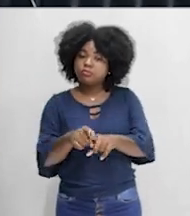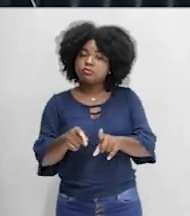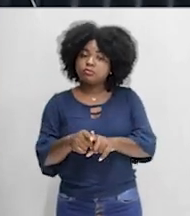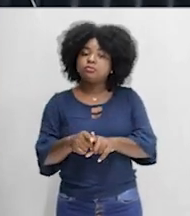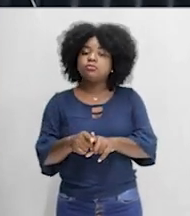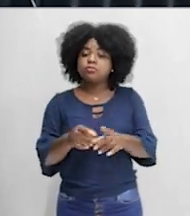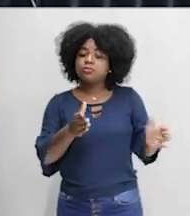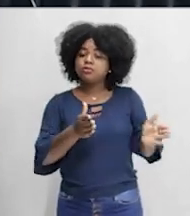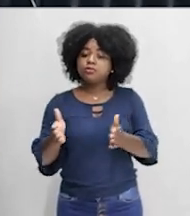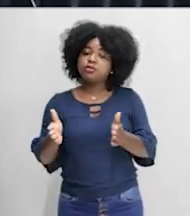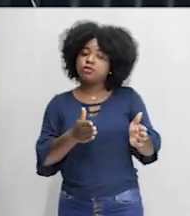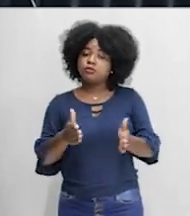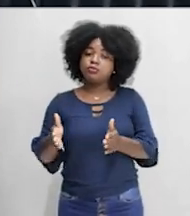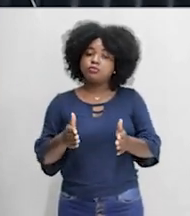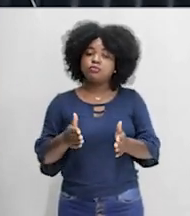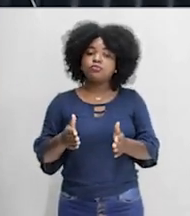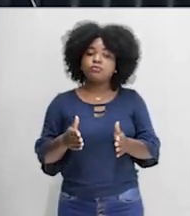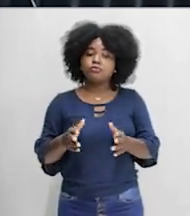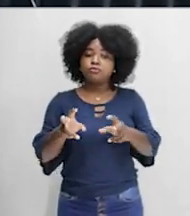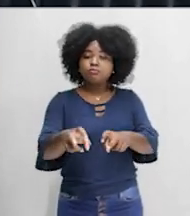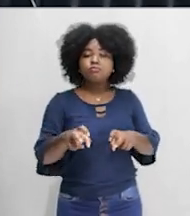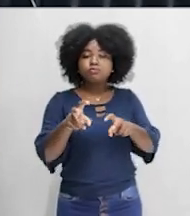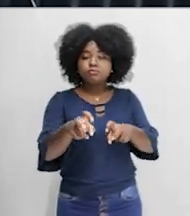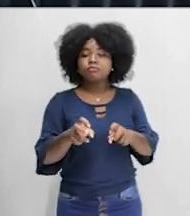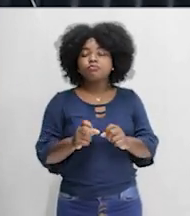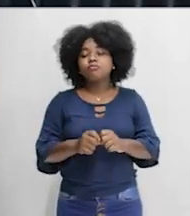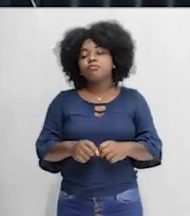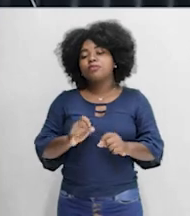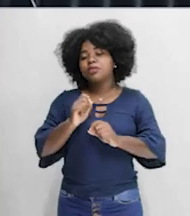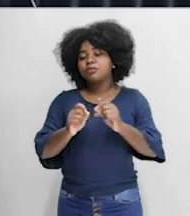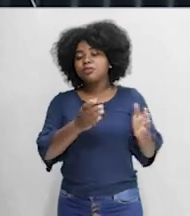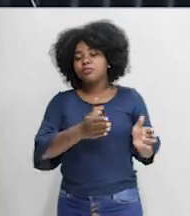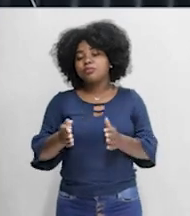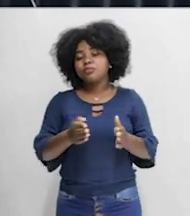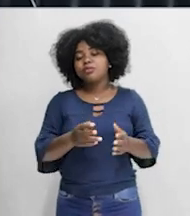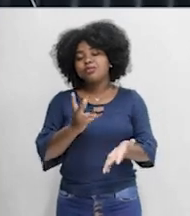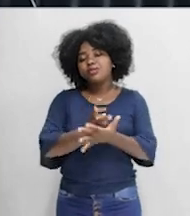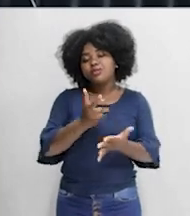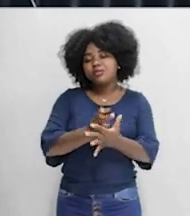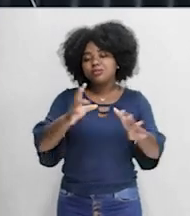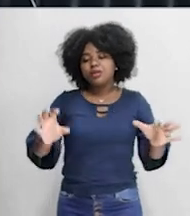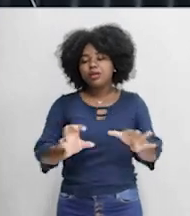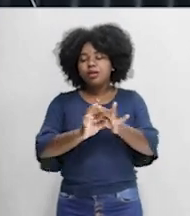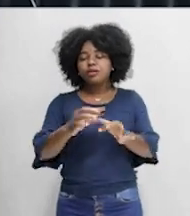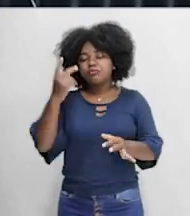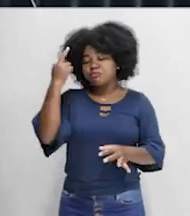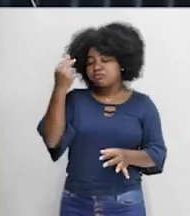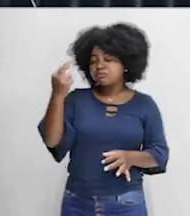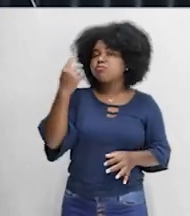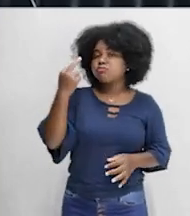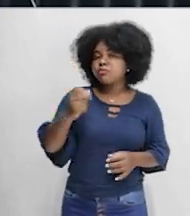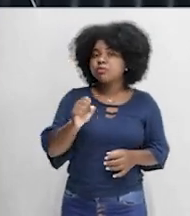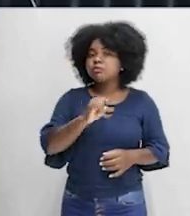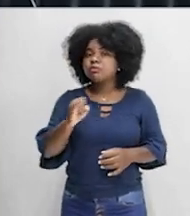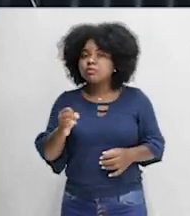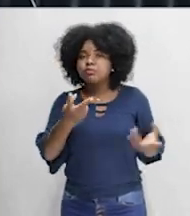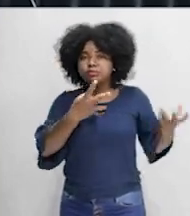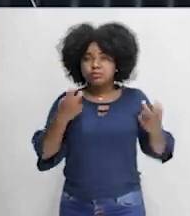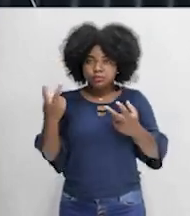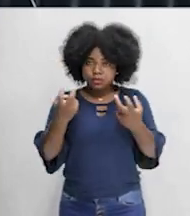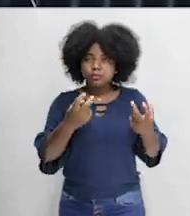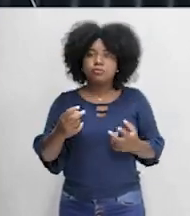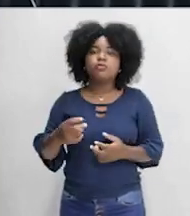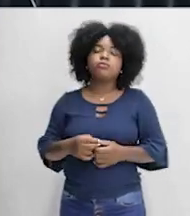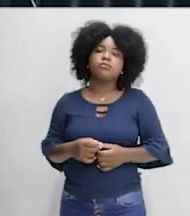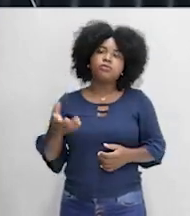degradação do nosso ambiente de extração dos recursos é um processo que sempre esteve atrelado à nossa história. Se tu vai pegar aí do nosso ciclo econômico colonial